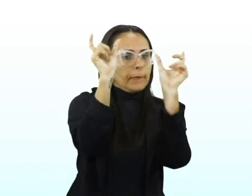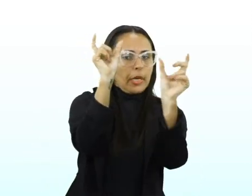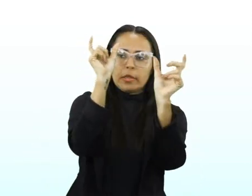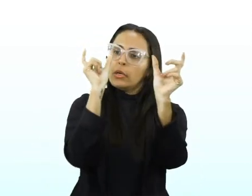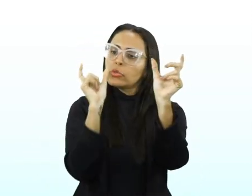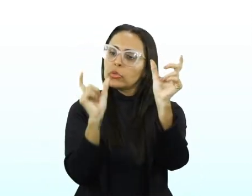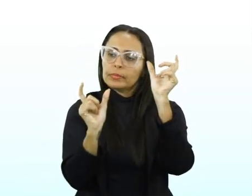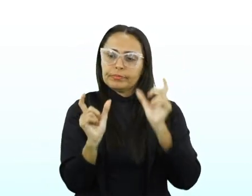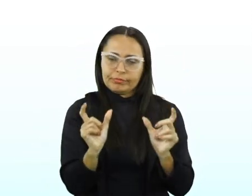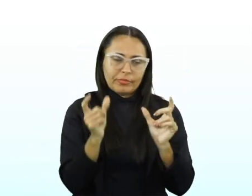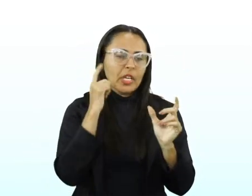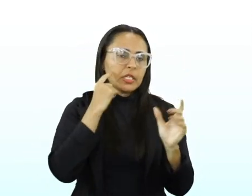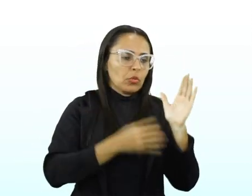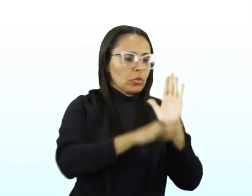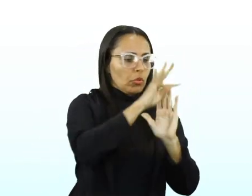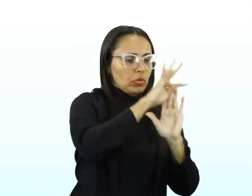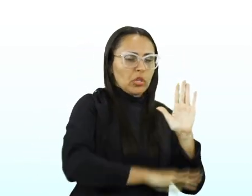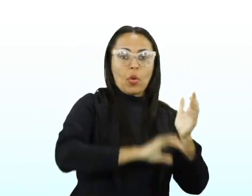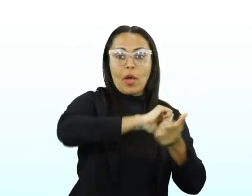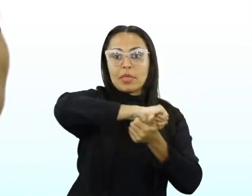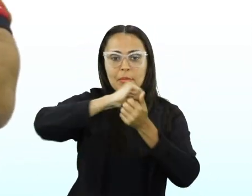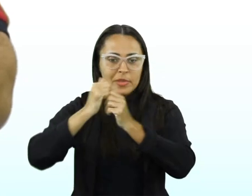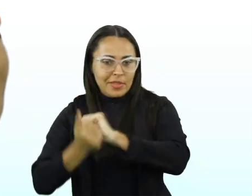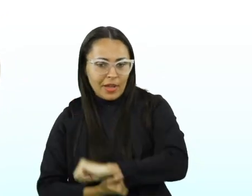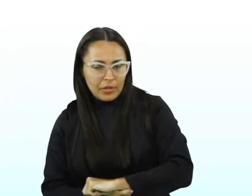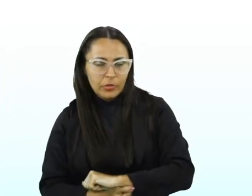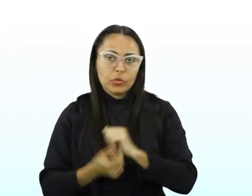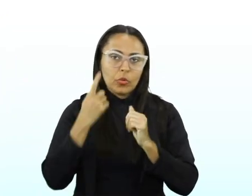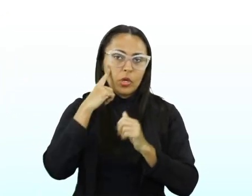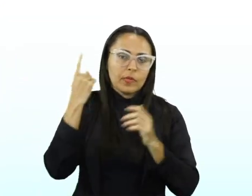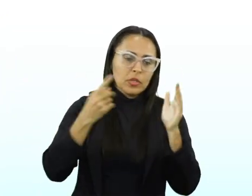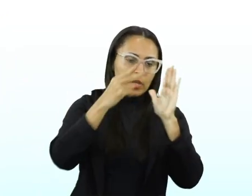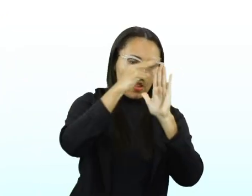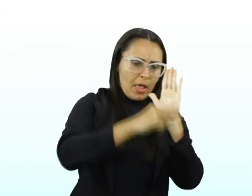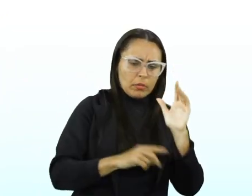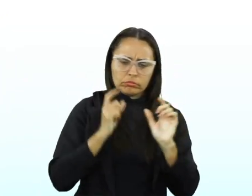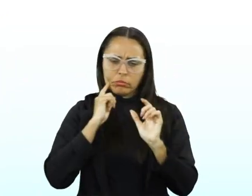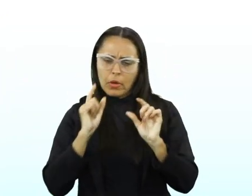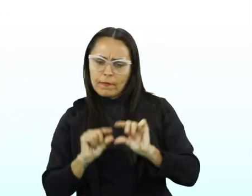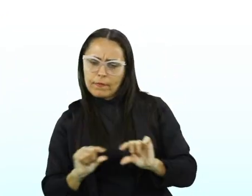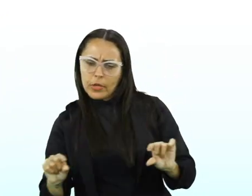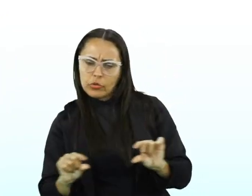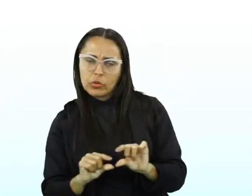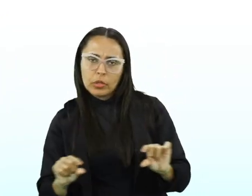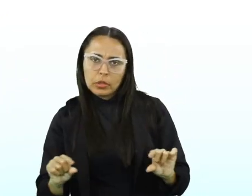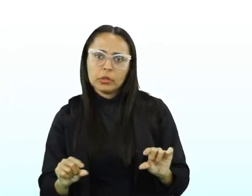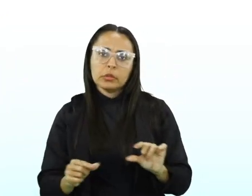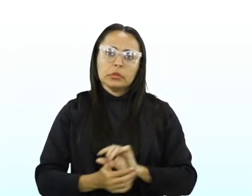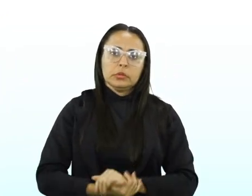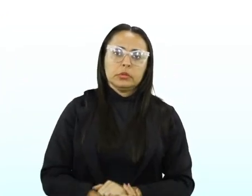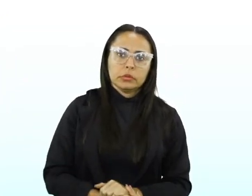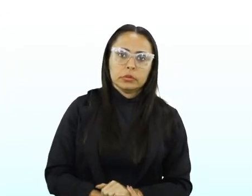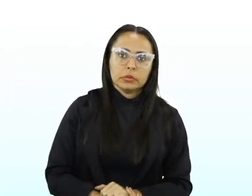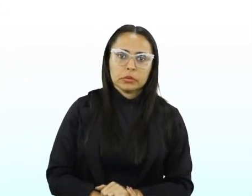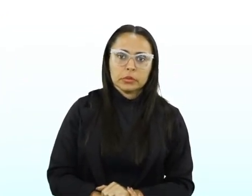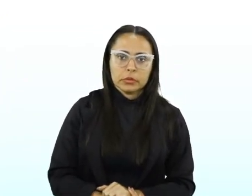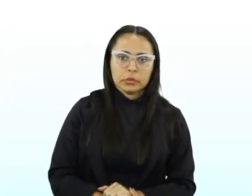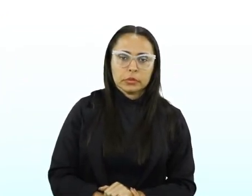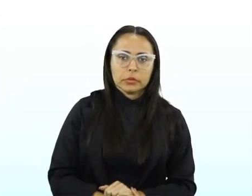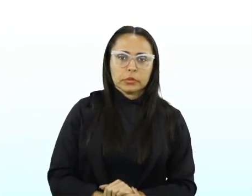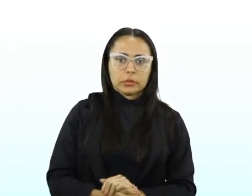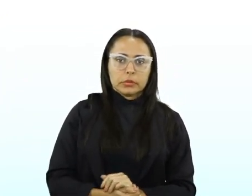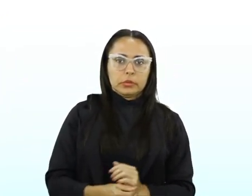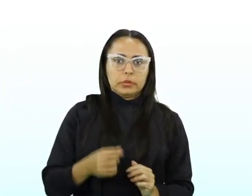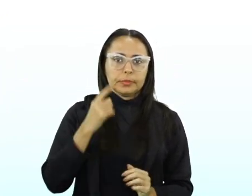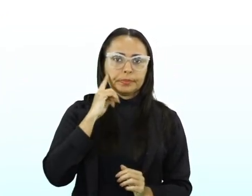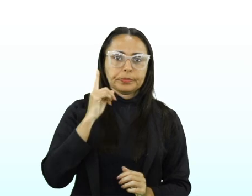usa textos adaptados. Então, na fonte, quando você lê, fizer a leitura da fonte, ele vai te colocar lá. Texto adaptado. Se aparecer